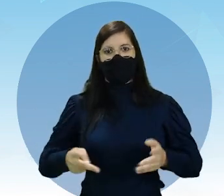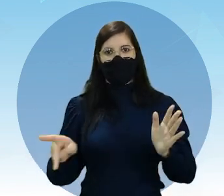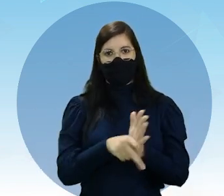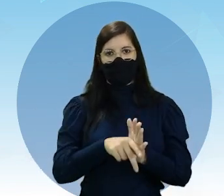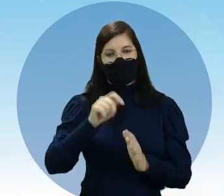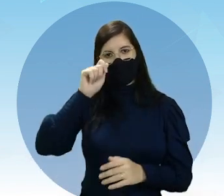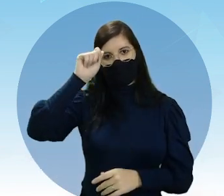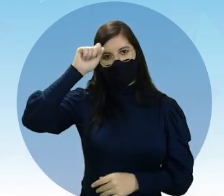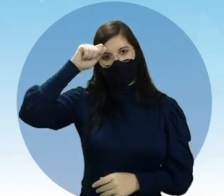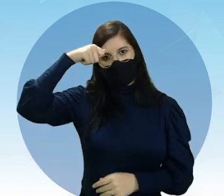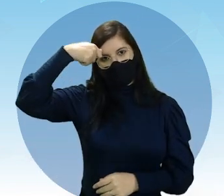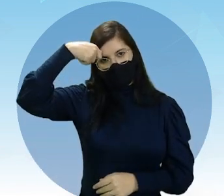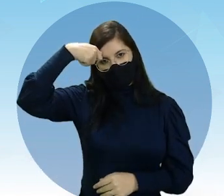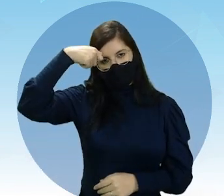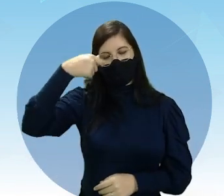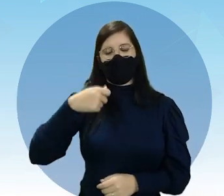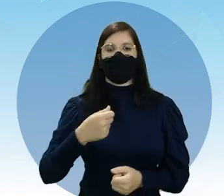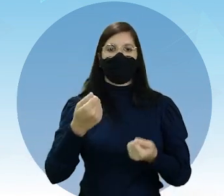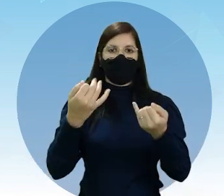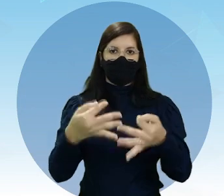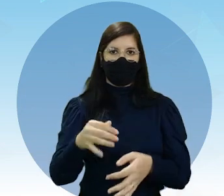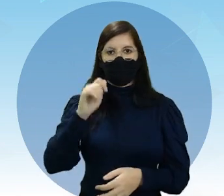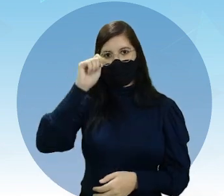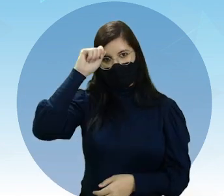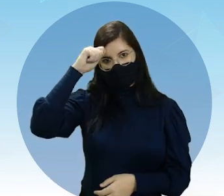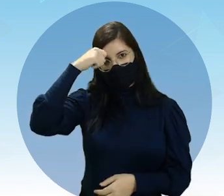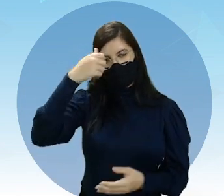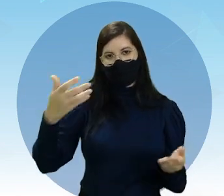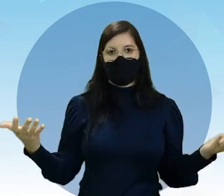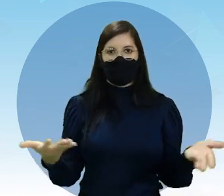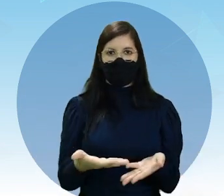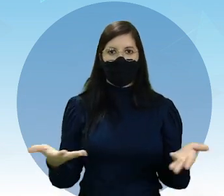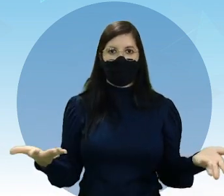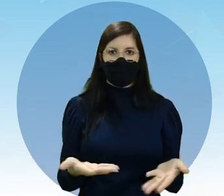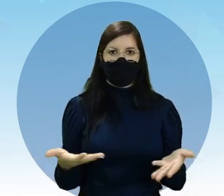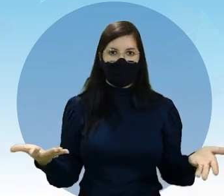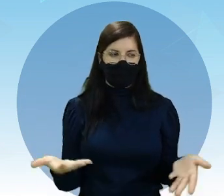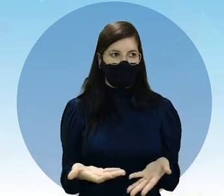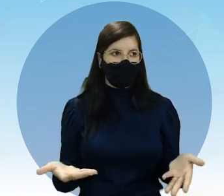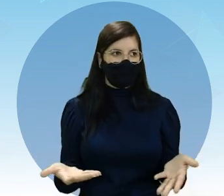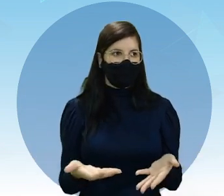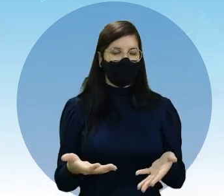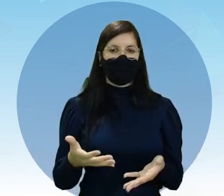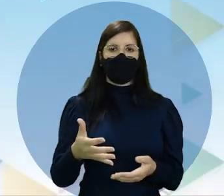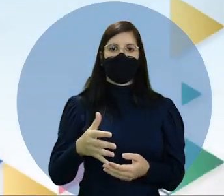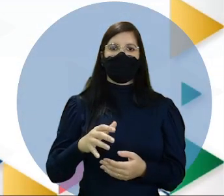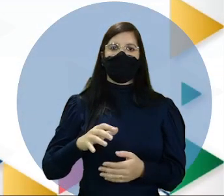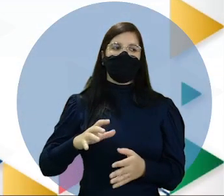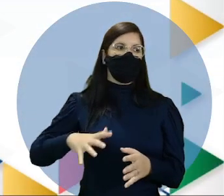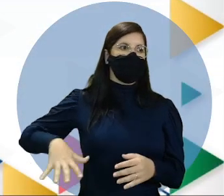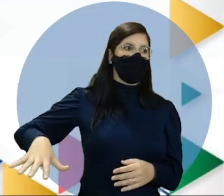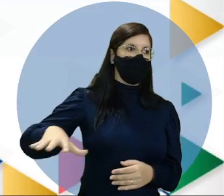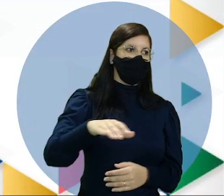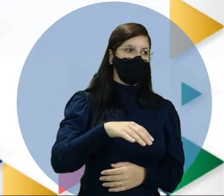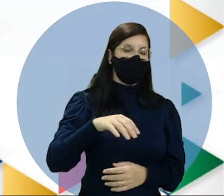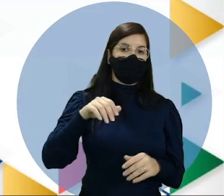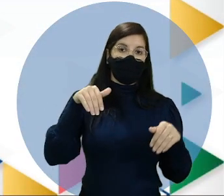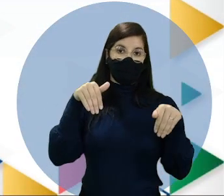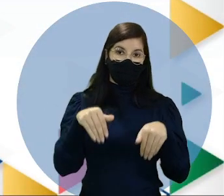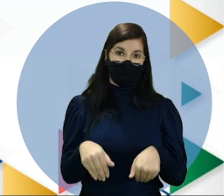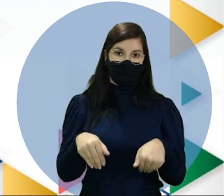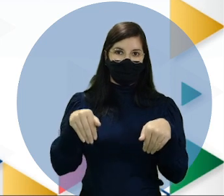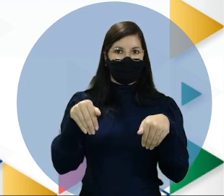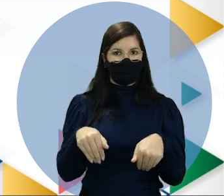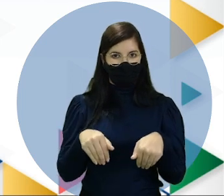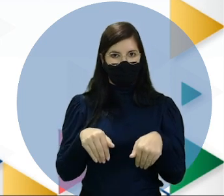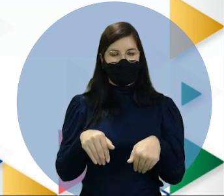Bom, já que eu falei agora da África, bora falar do continente Oceania. Coloca aí para a gente ver o